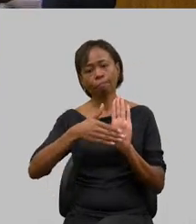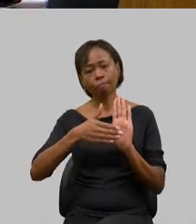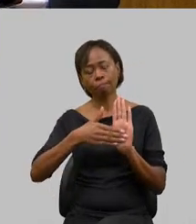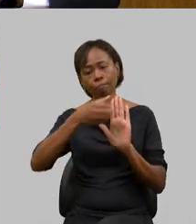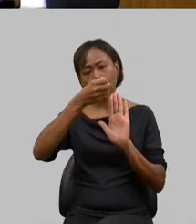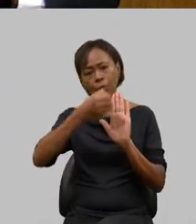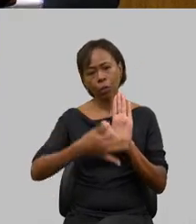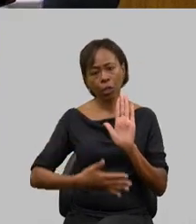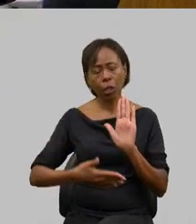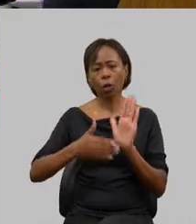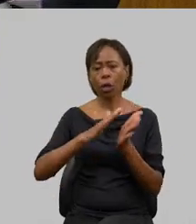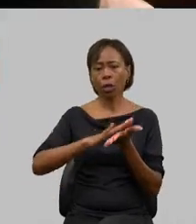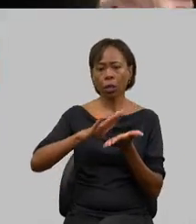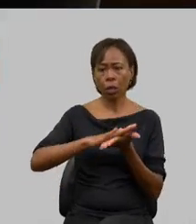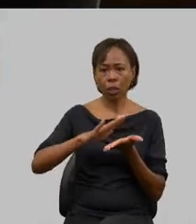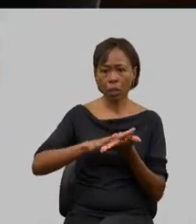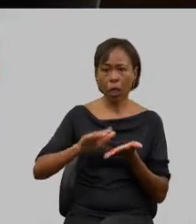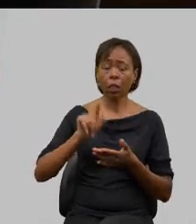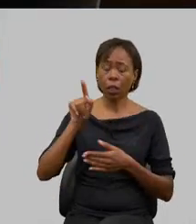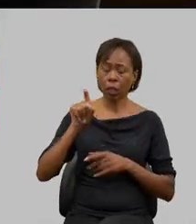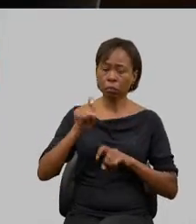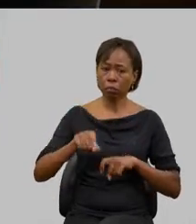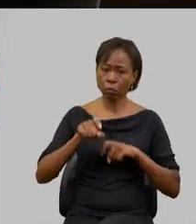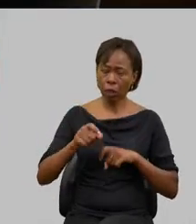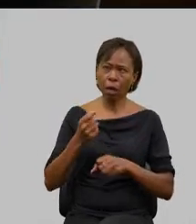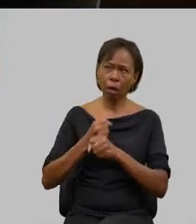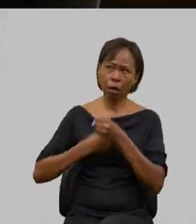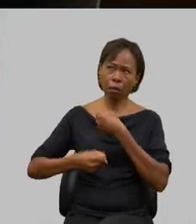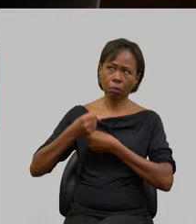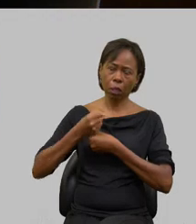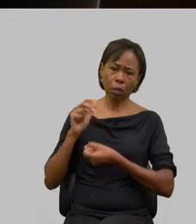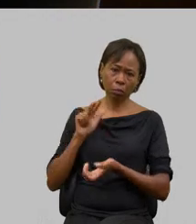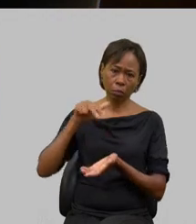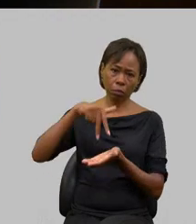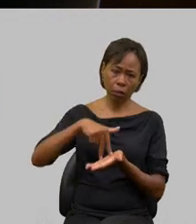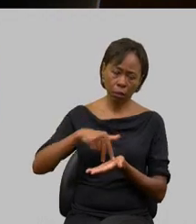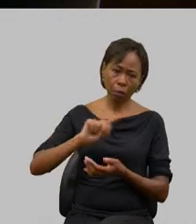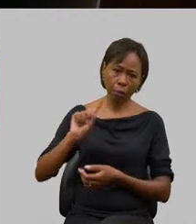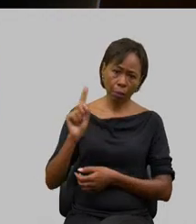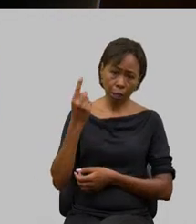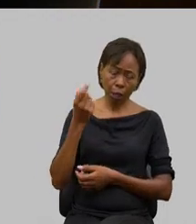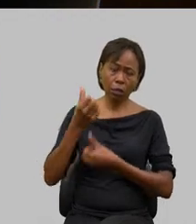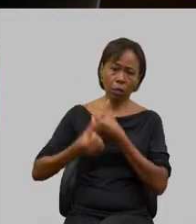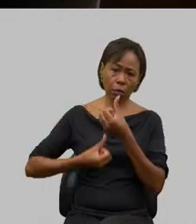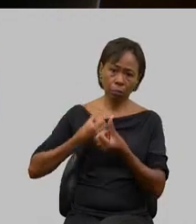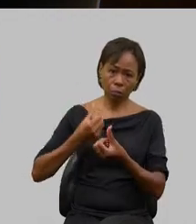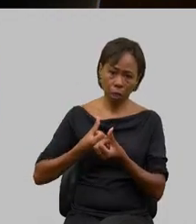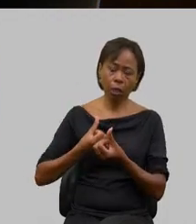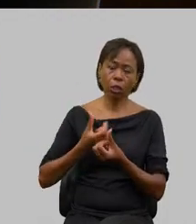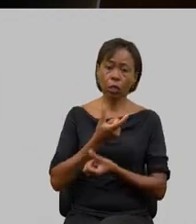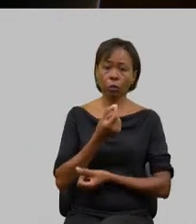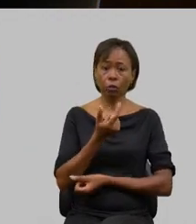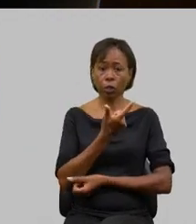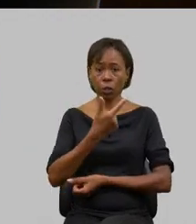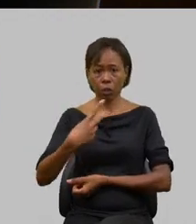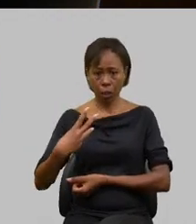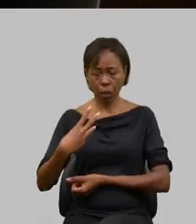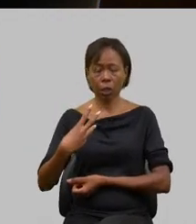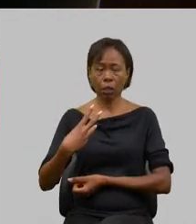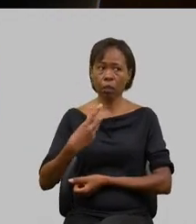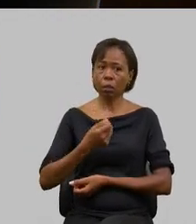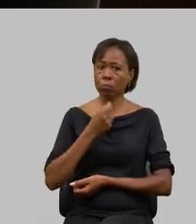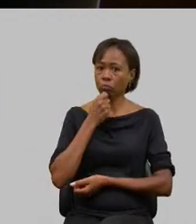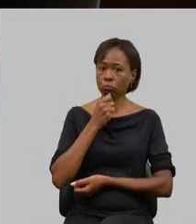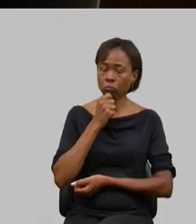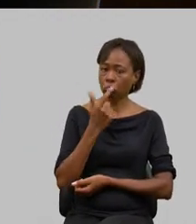abastecimento nós viemos aqui no ano passado no primeiro semestre segundo semestre de 23 nós não tivemos oportunidade por questões